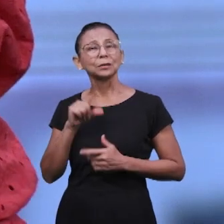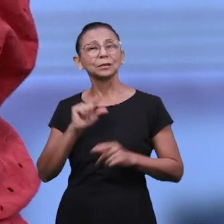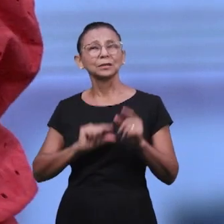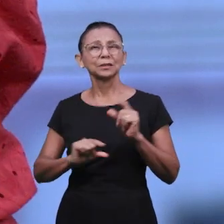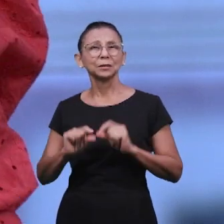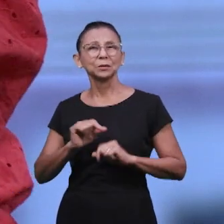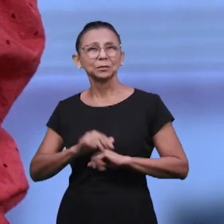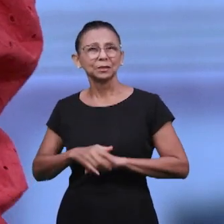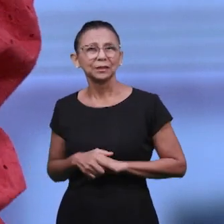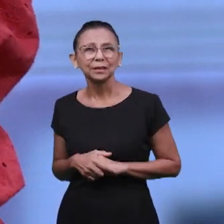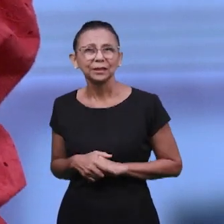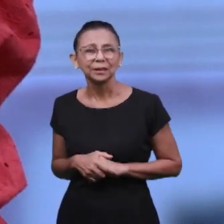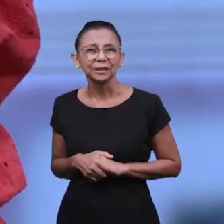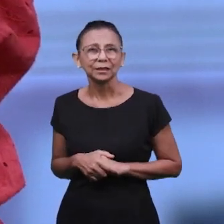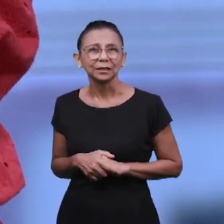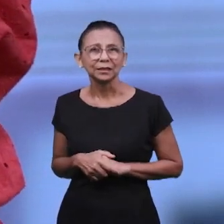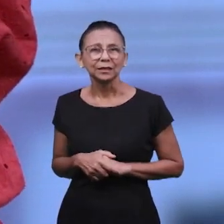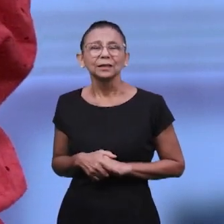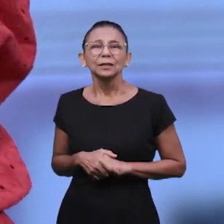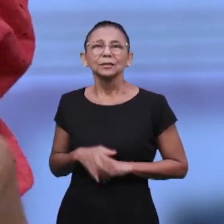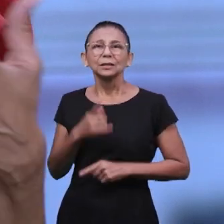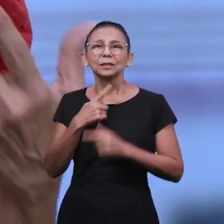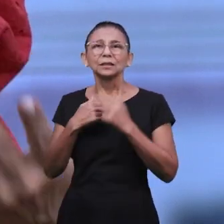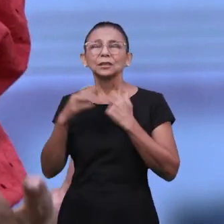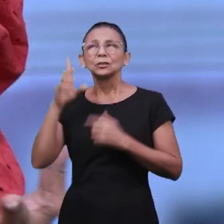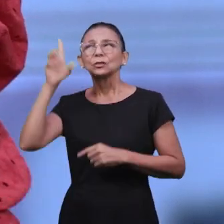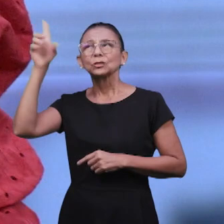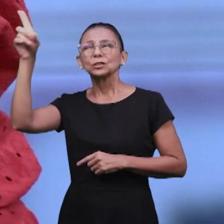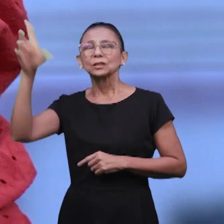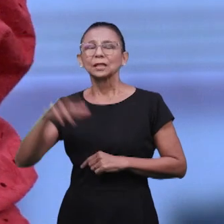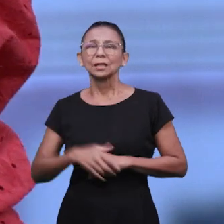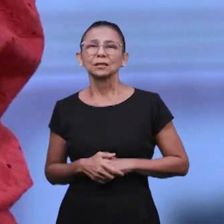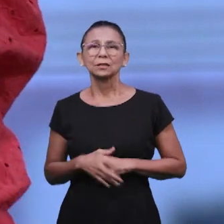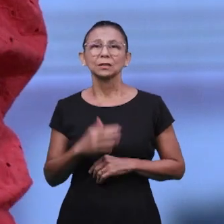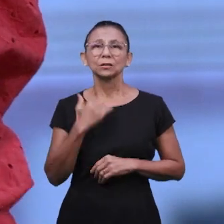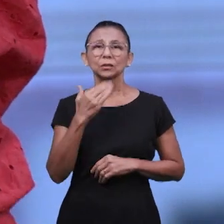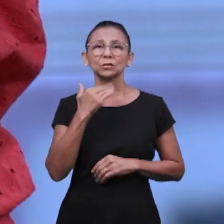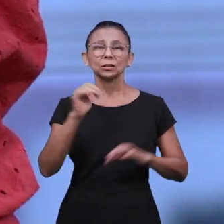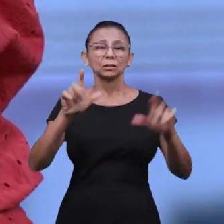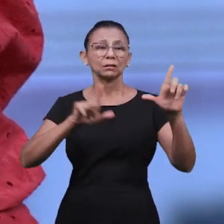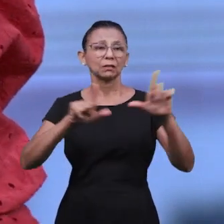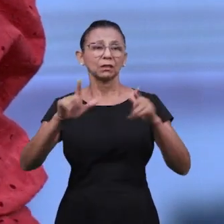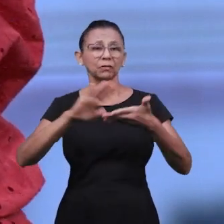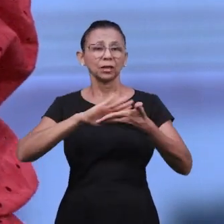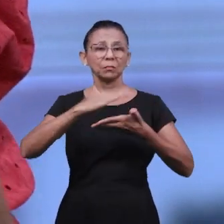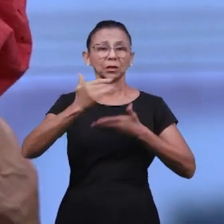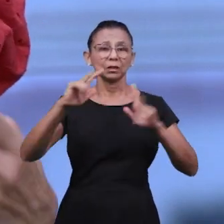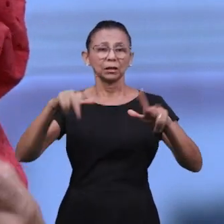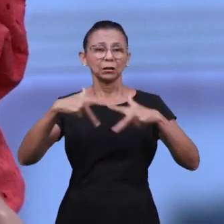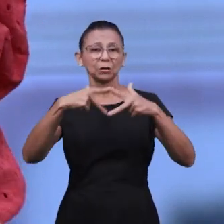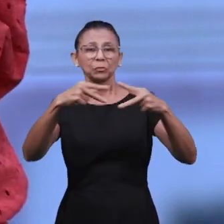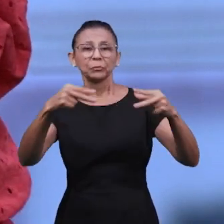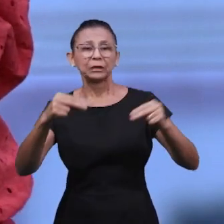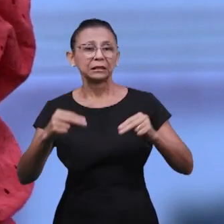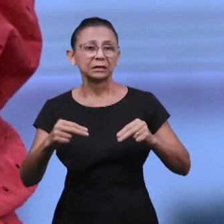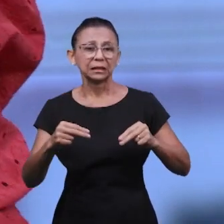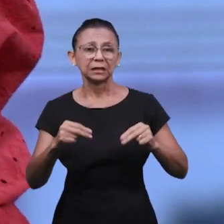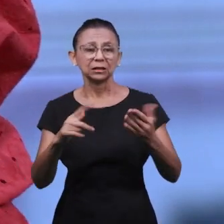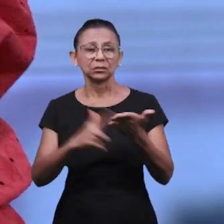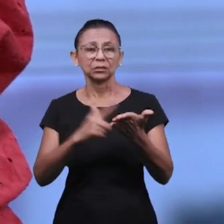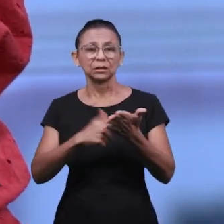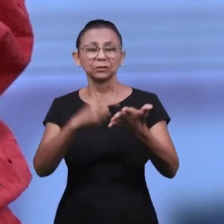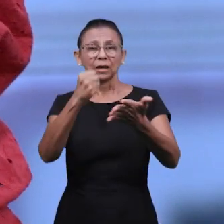saciada por uma rolagem infinita na tela, por livros de autoajuda, por descontrole alimentar, por presentes.